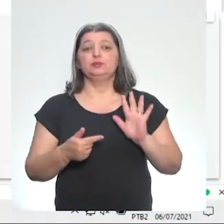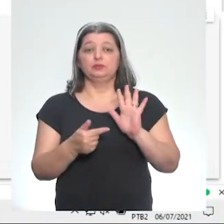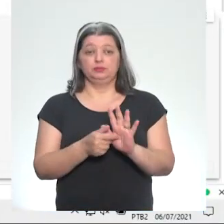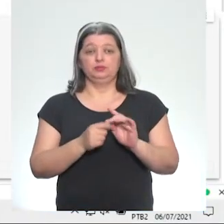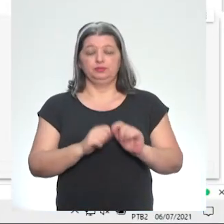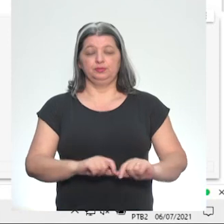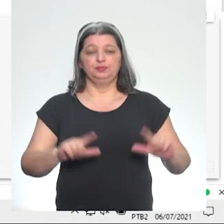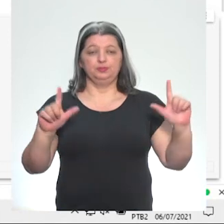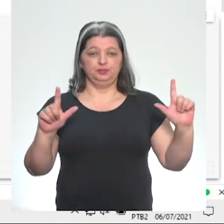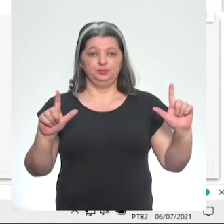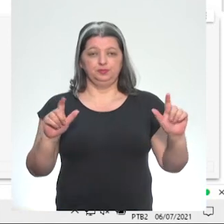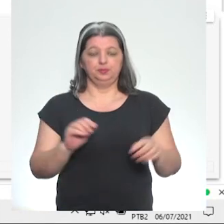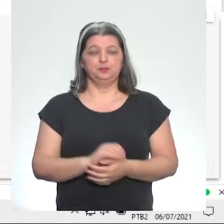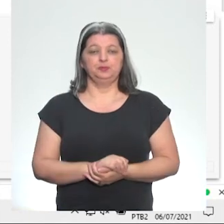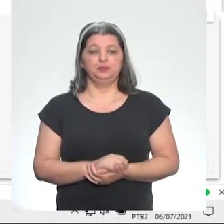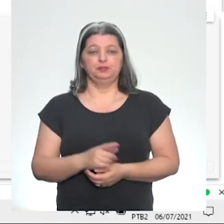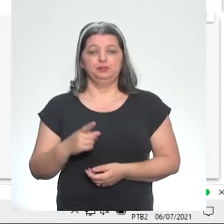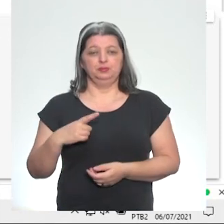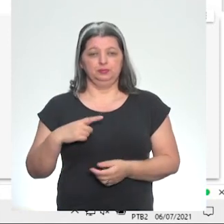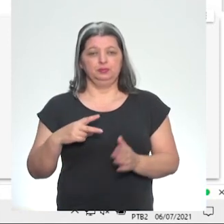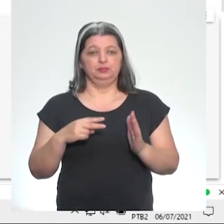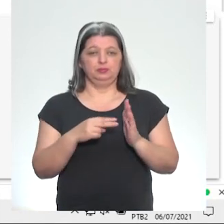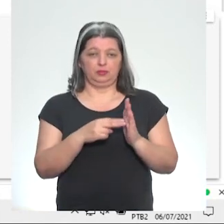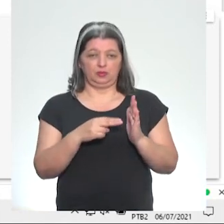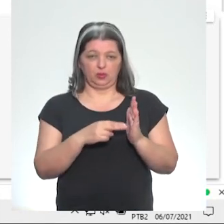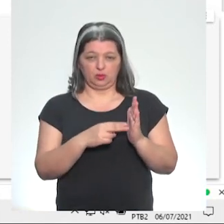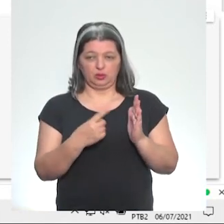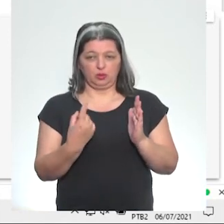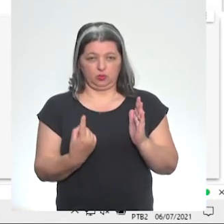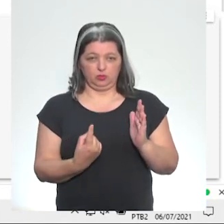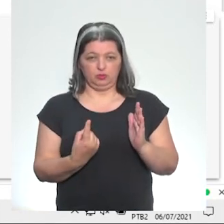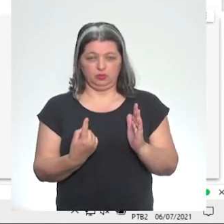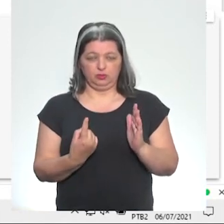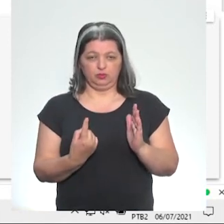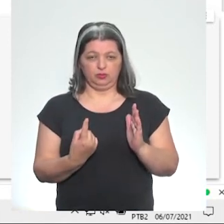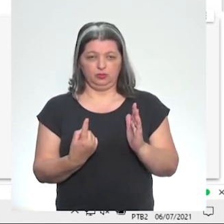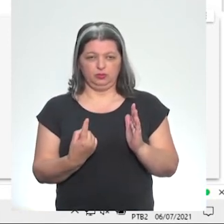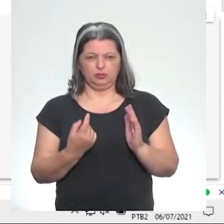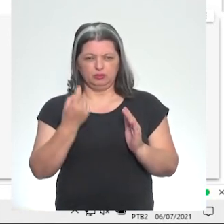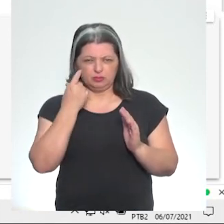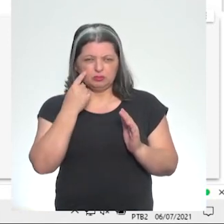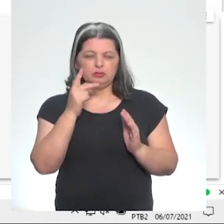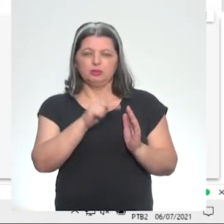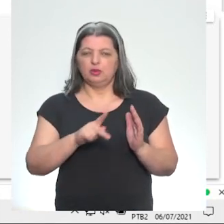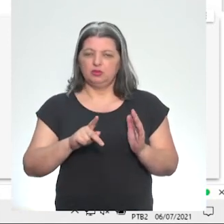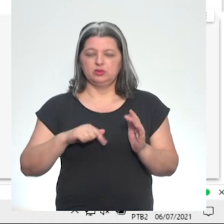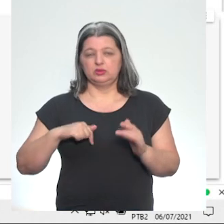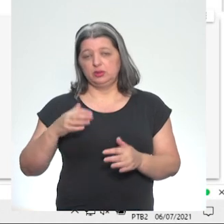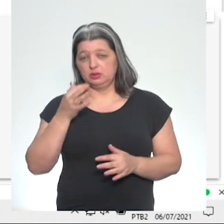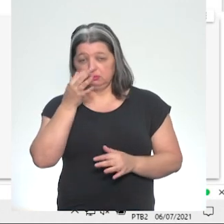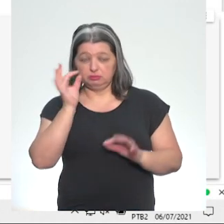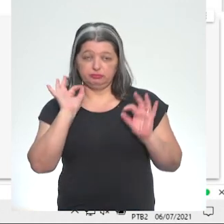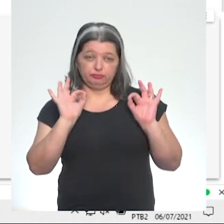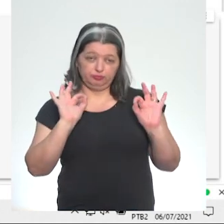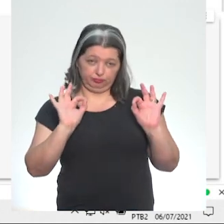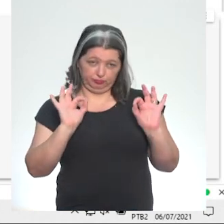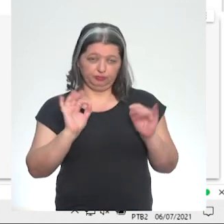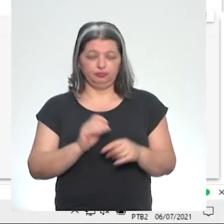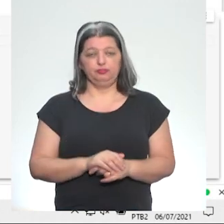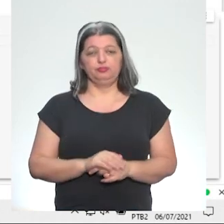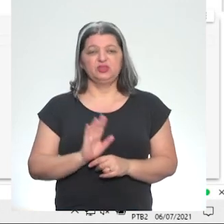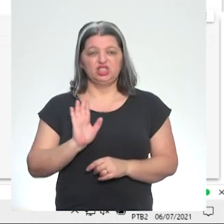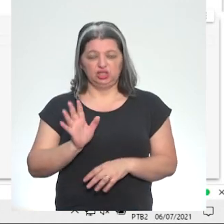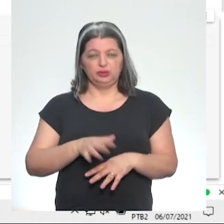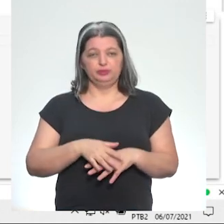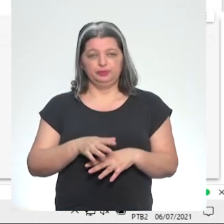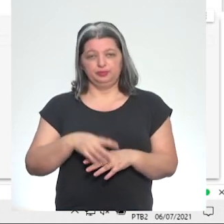para vocês. Então, eu tenho a nota um. Só que como a gente é professor e a gente é chique, a gente é trabalhado na matemática,